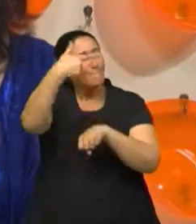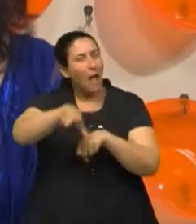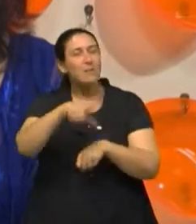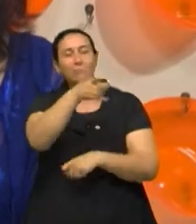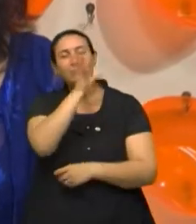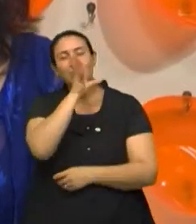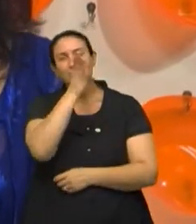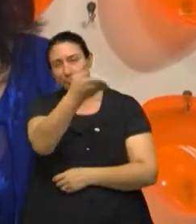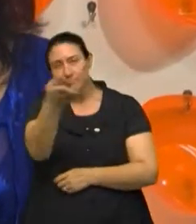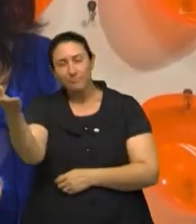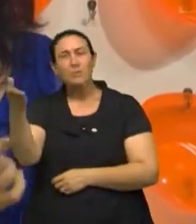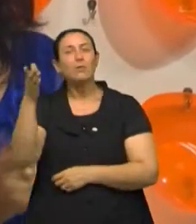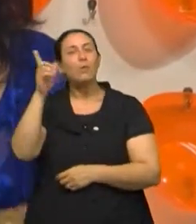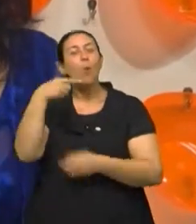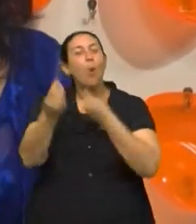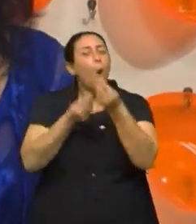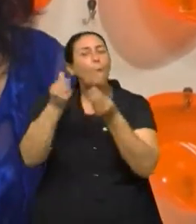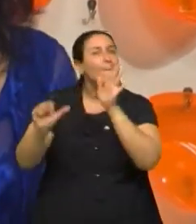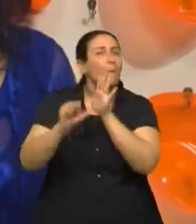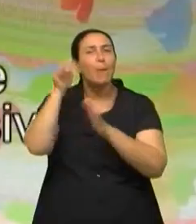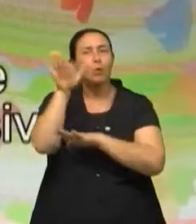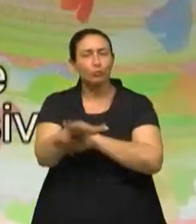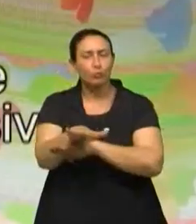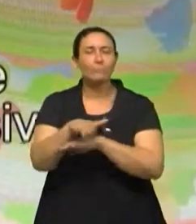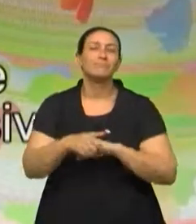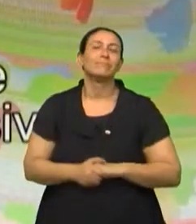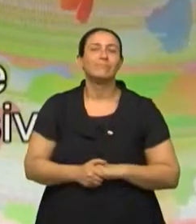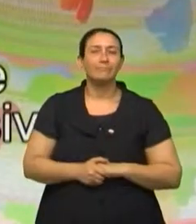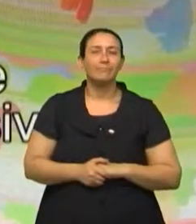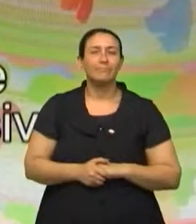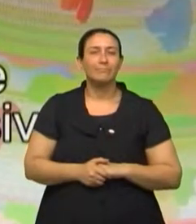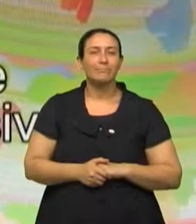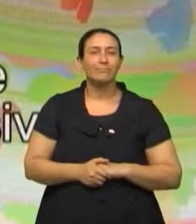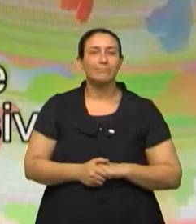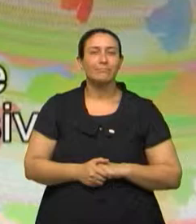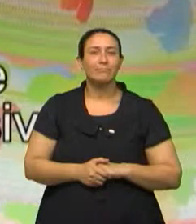agora sobre primeiros socorros. Vamos mostrar?